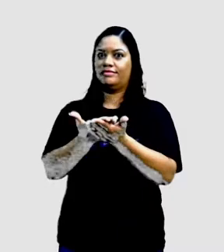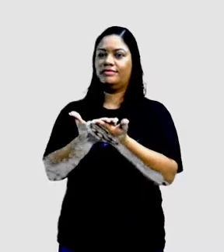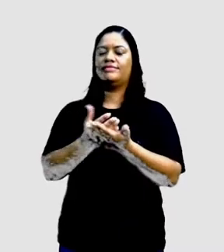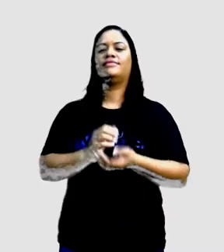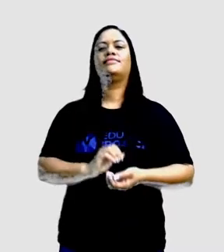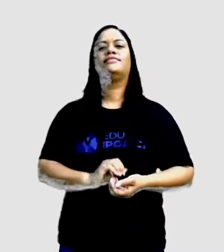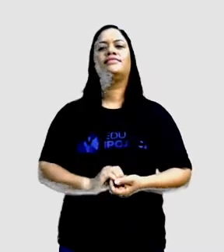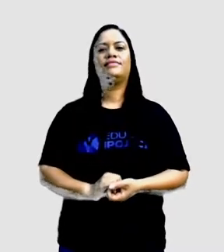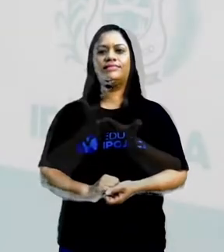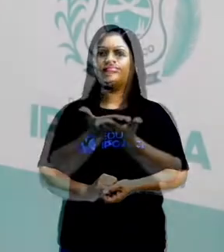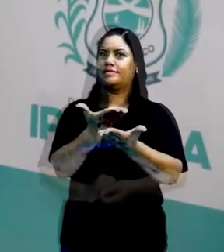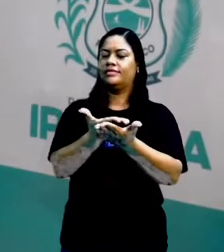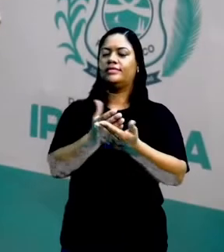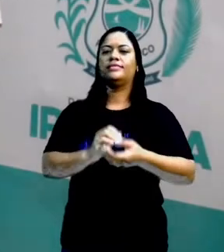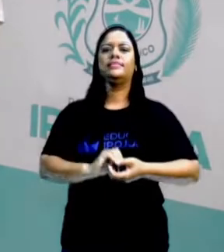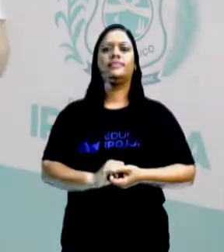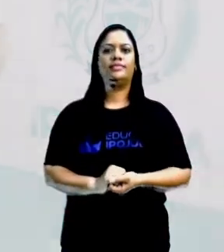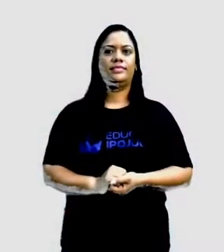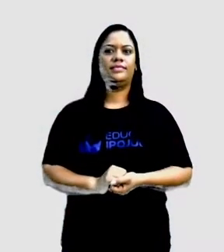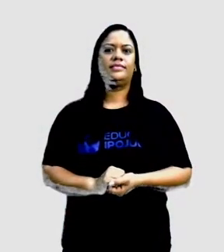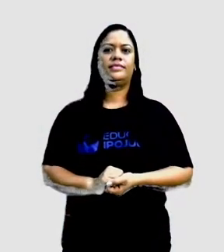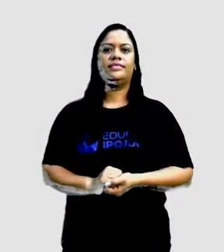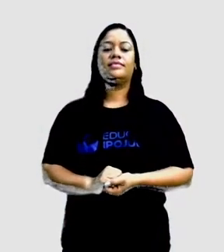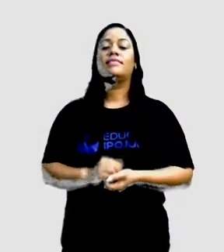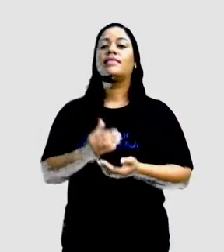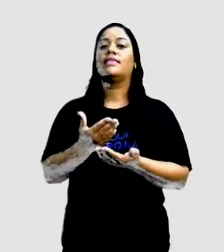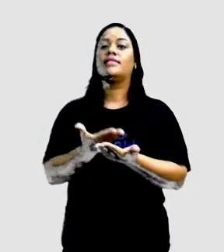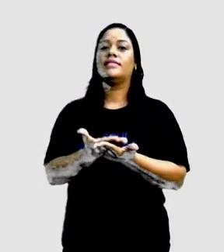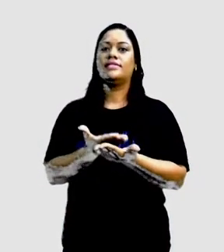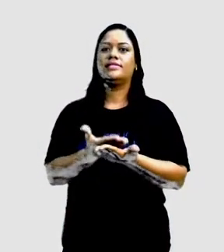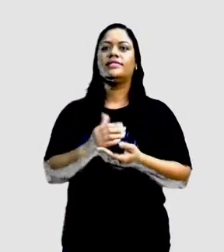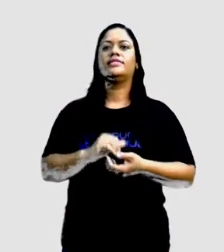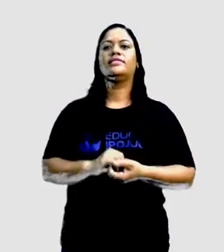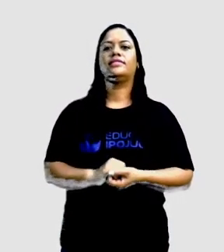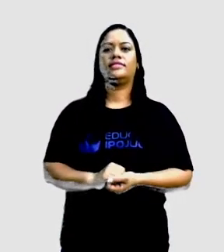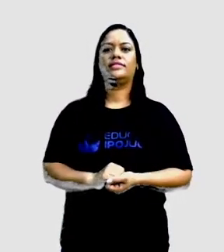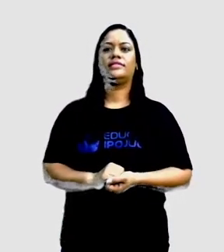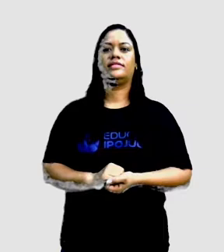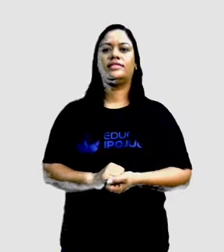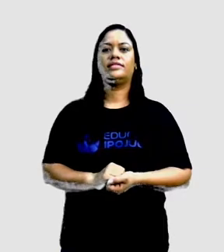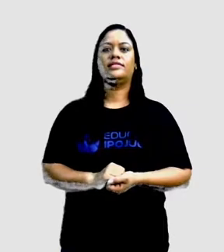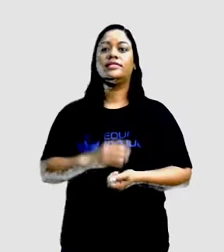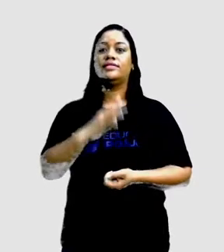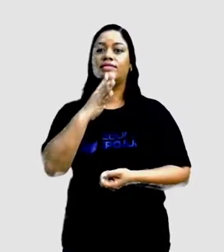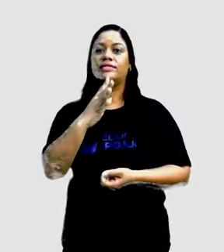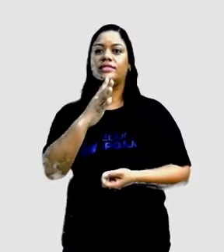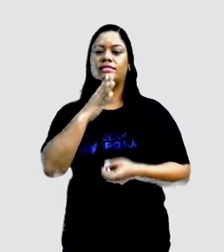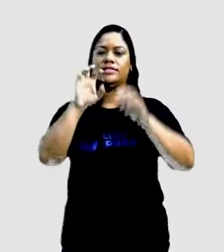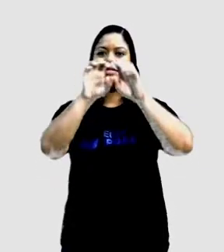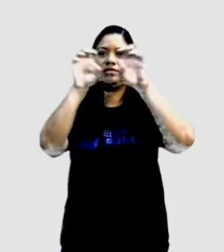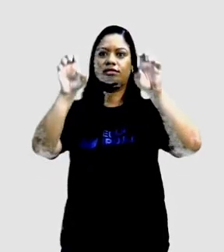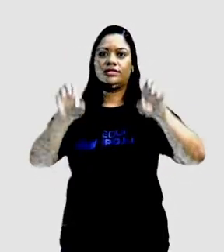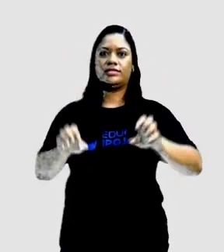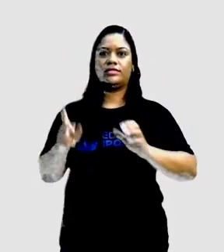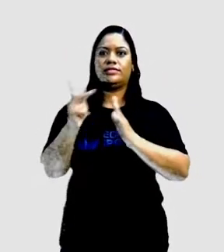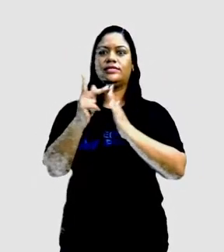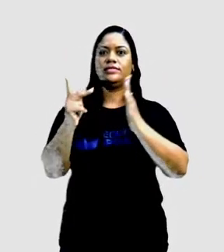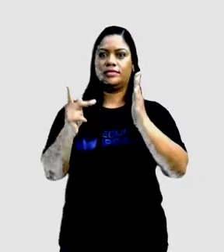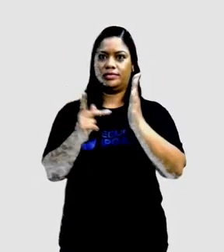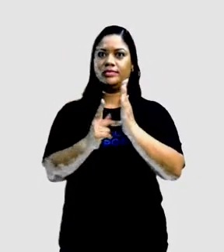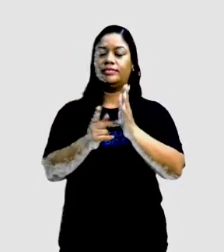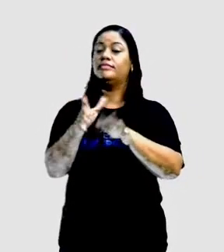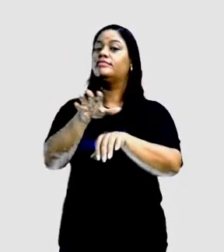aula passada. Na aula passada, nós estudamos e reconhecemos a estrutura do poema e as suas